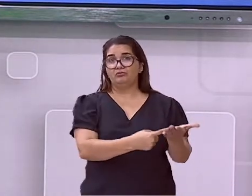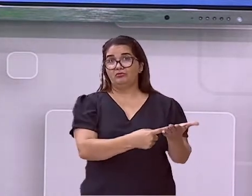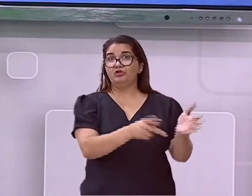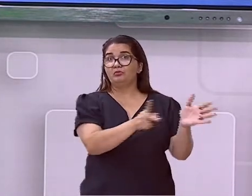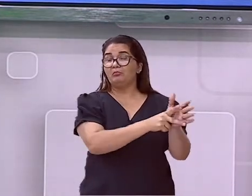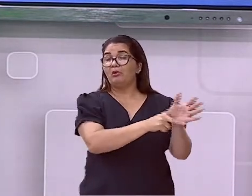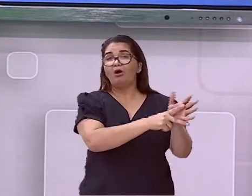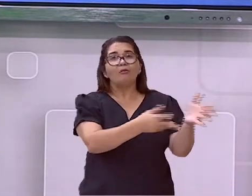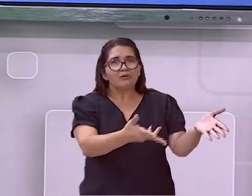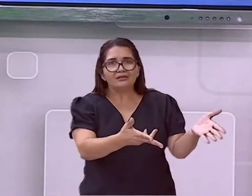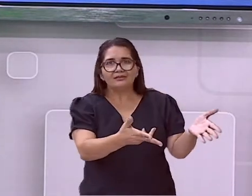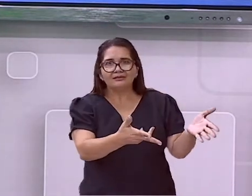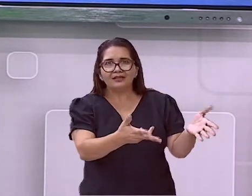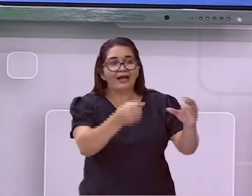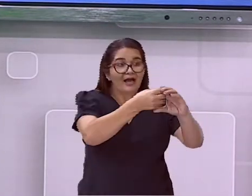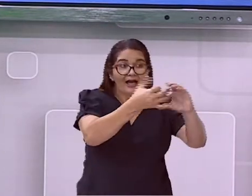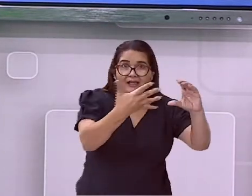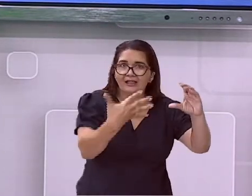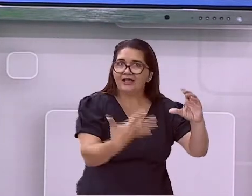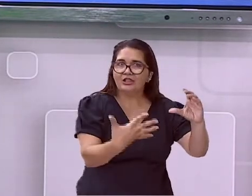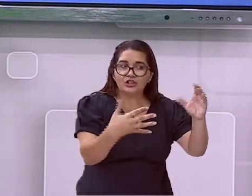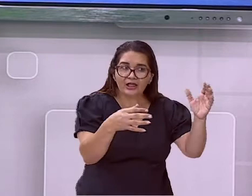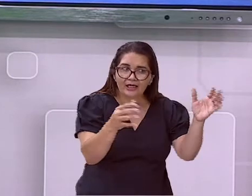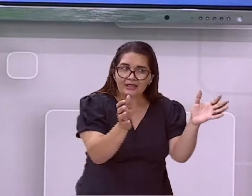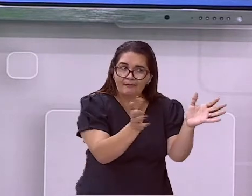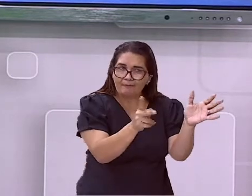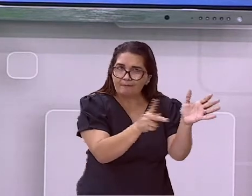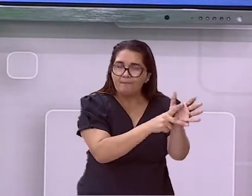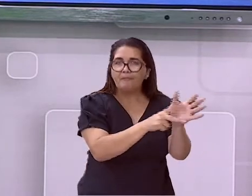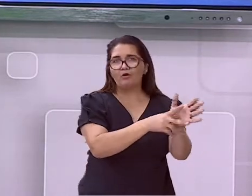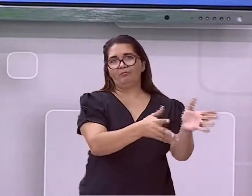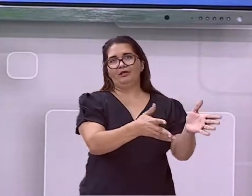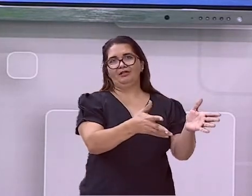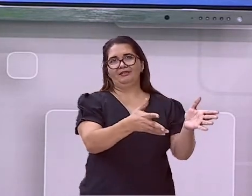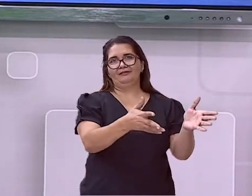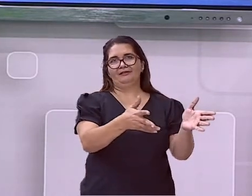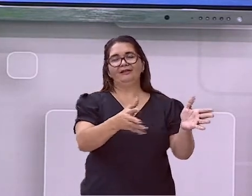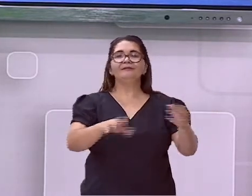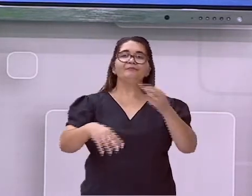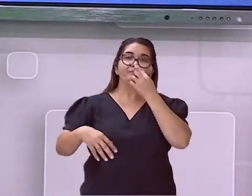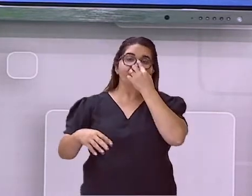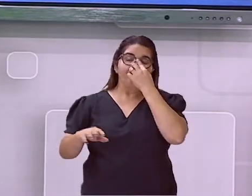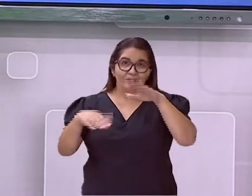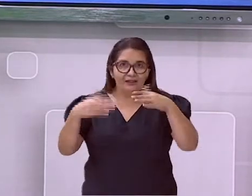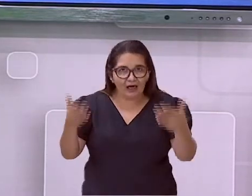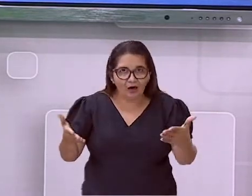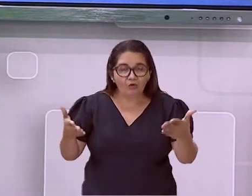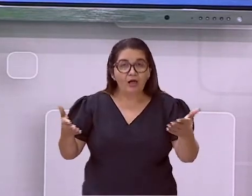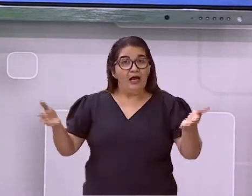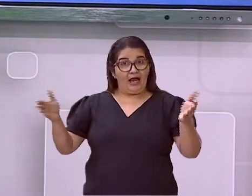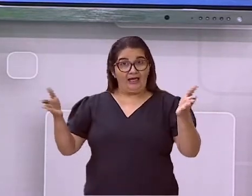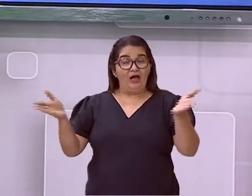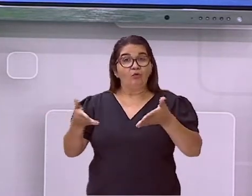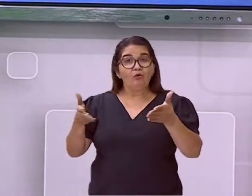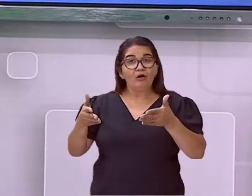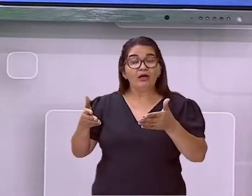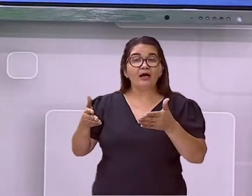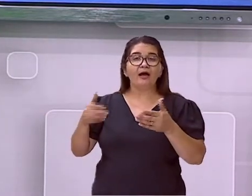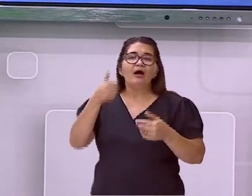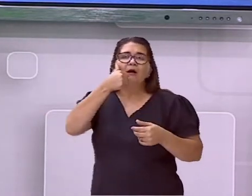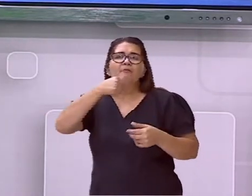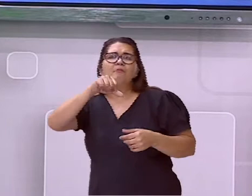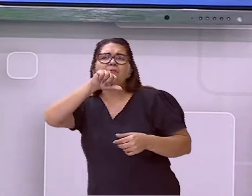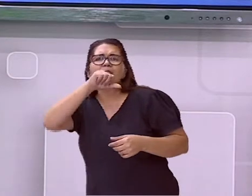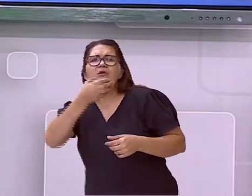mães, a gente não tem, né? A gente já passou por isso. Então, a gente sabe que existem as dúvidas. E